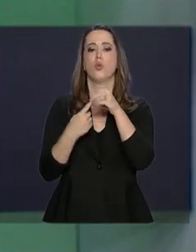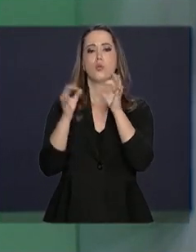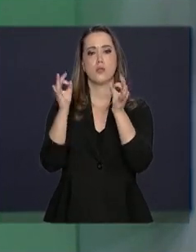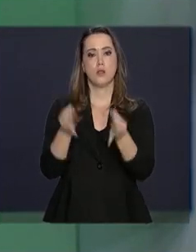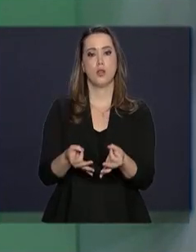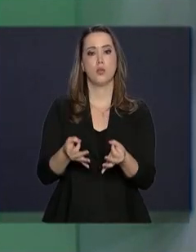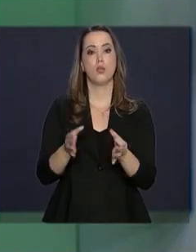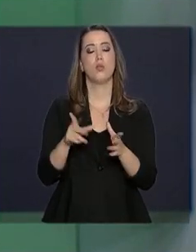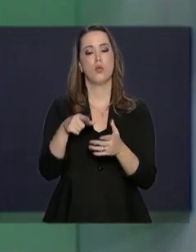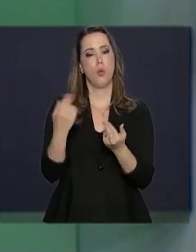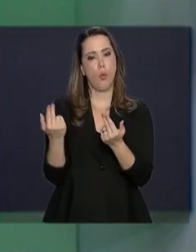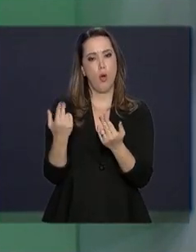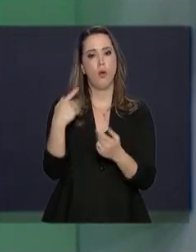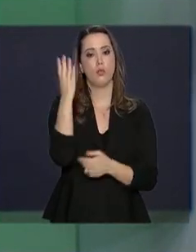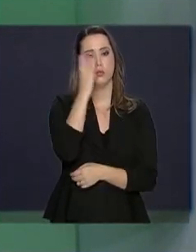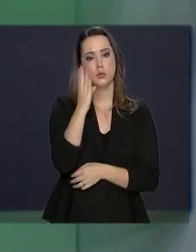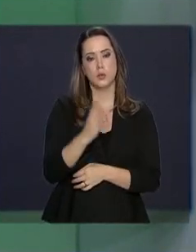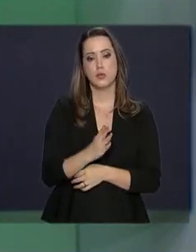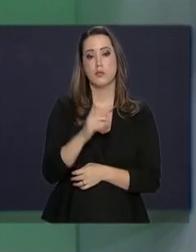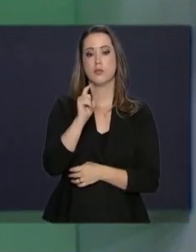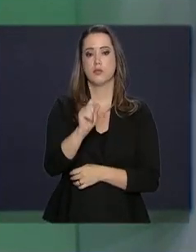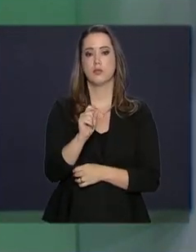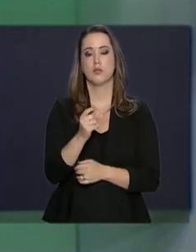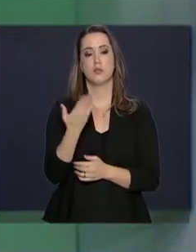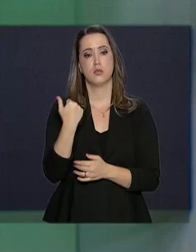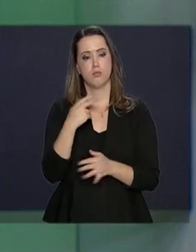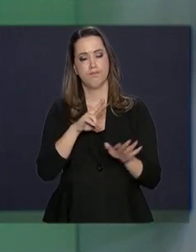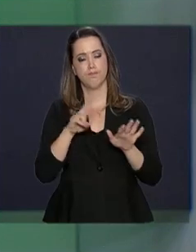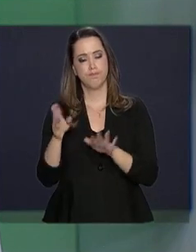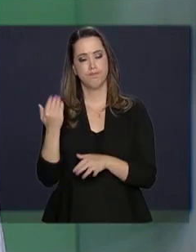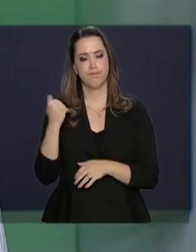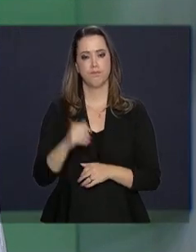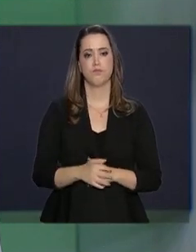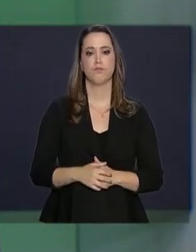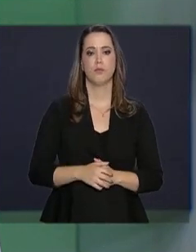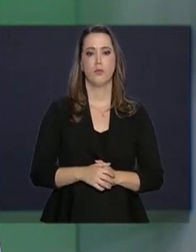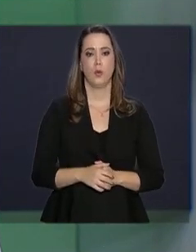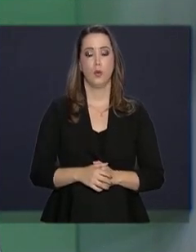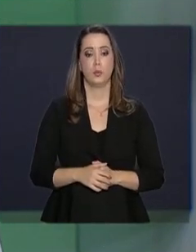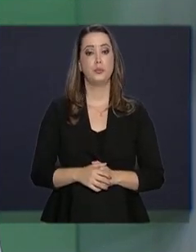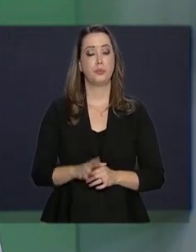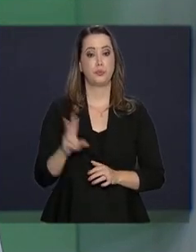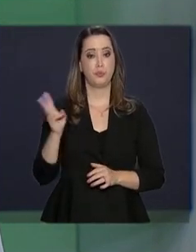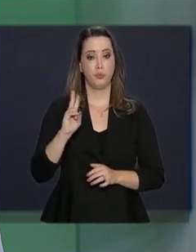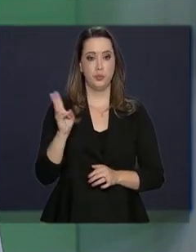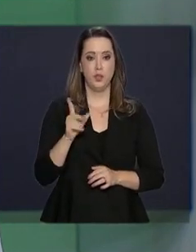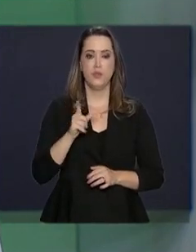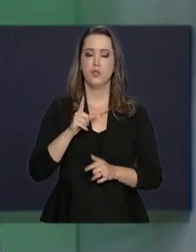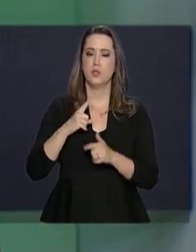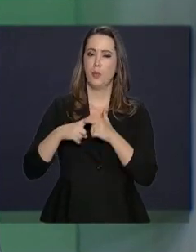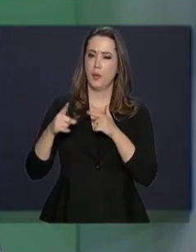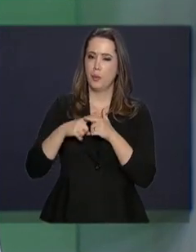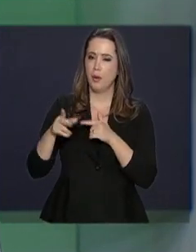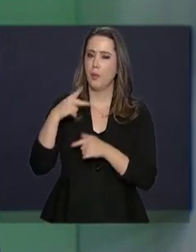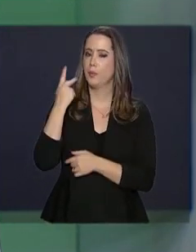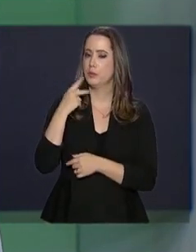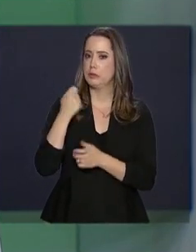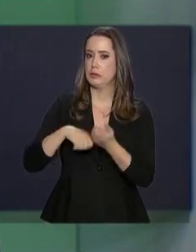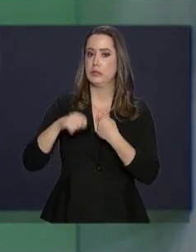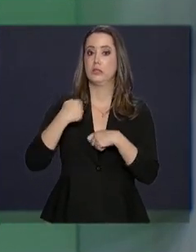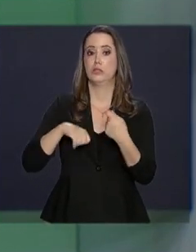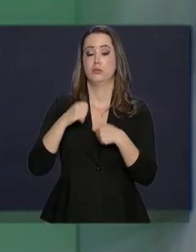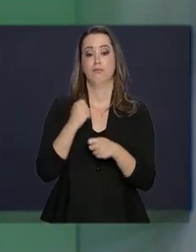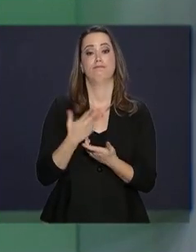legítima, posição semelhante à adotada pelo governo brasileiro na semana passada. A Venezuela vive uma crise política e